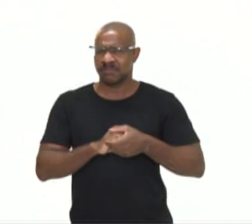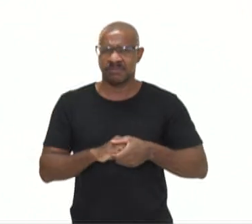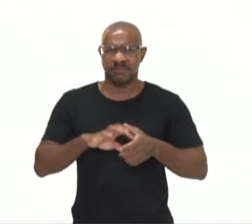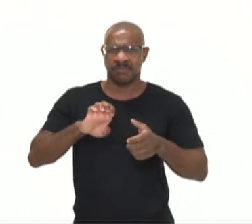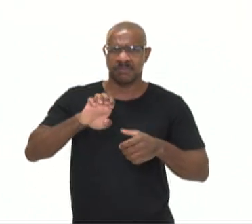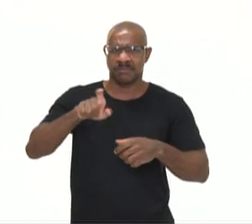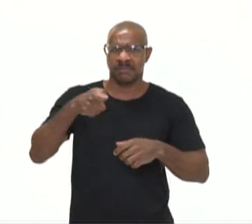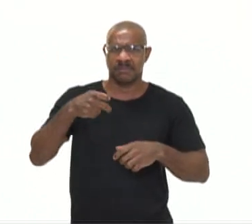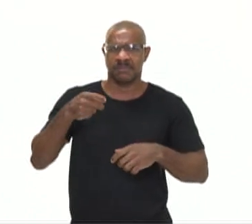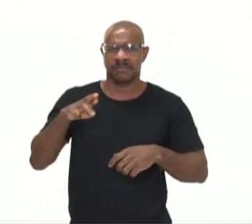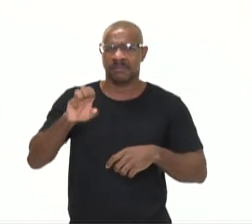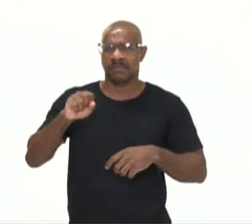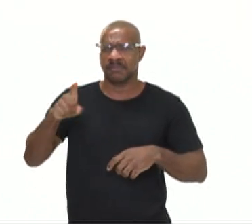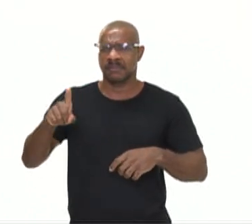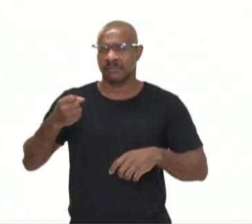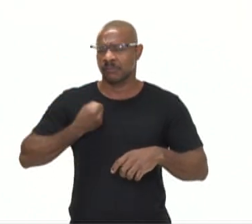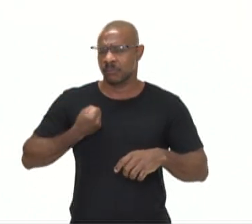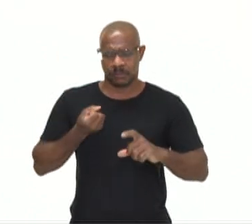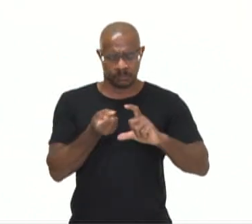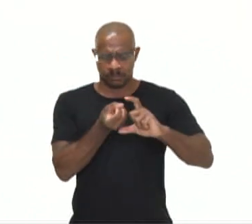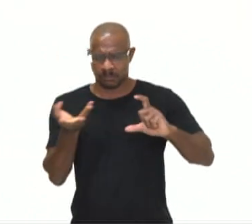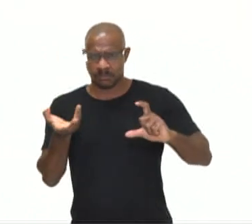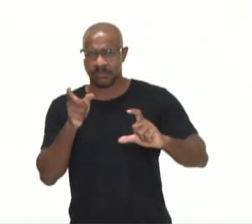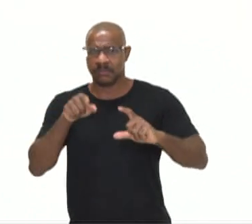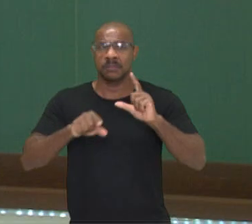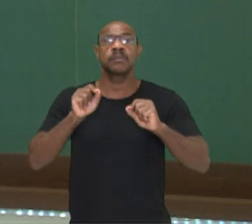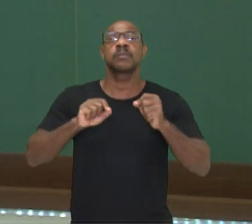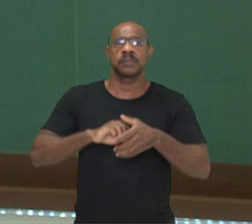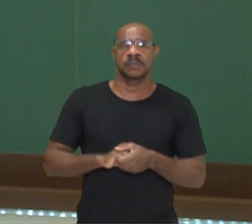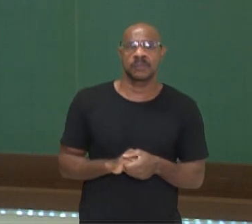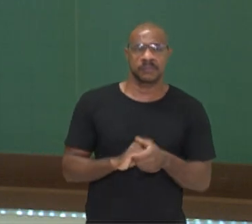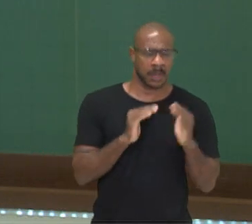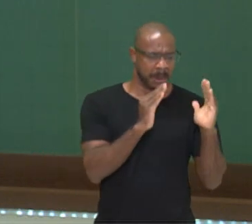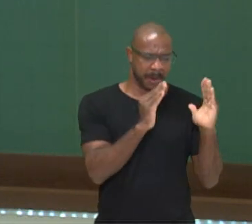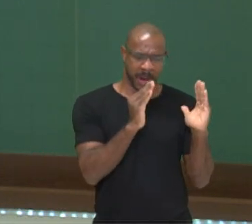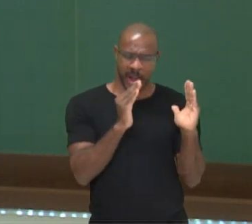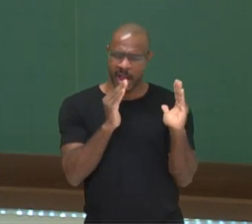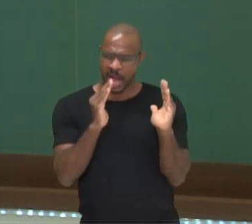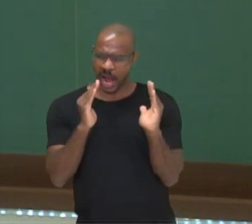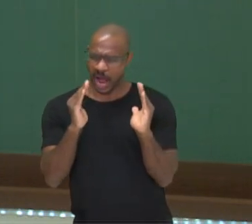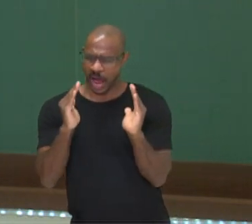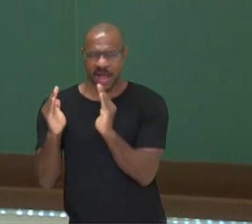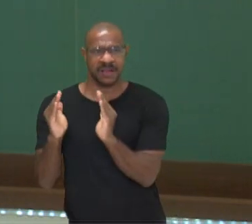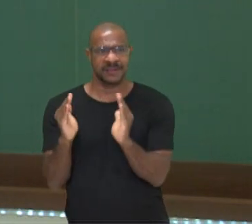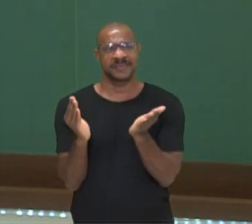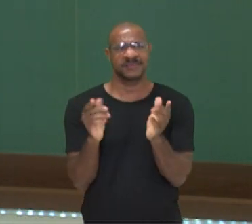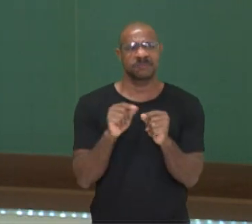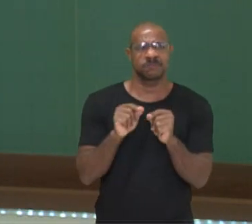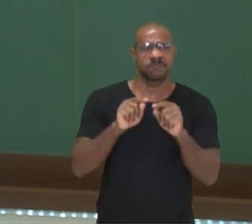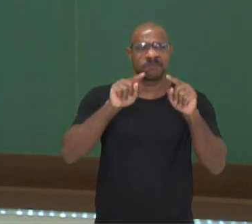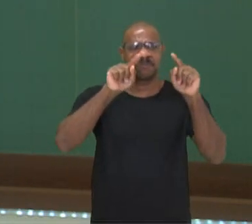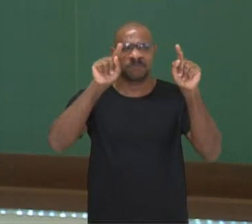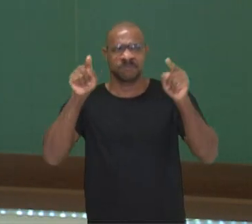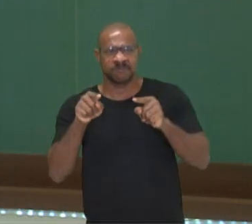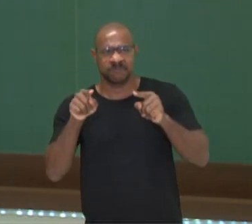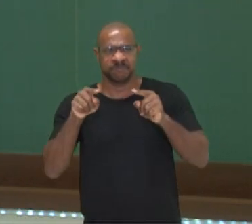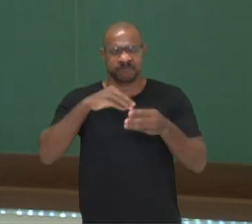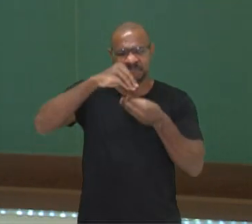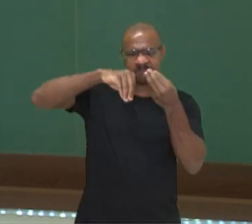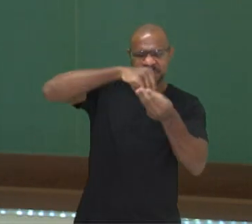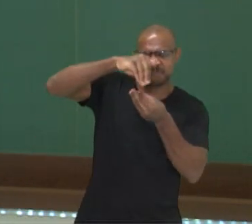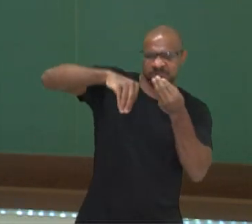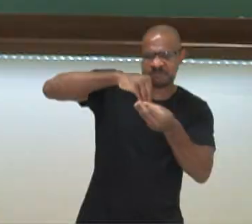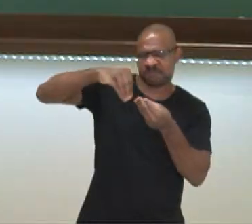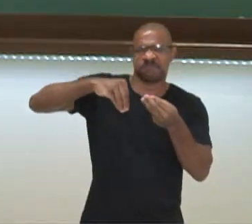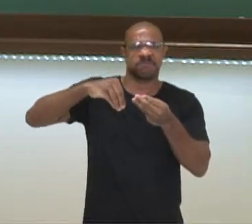numérica, gente, ela é o que? É uma coisa assim com operações e números tudo junto e